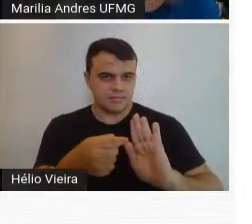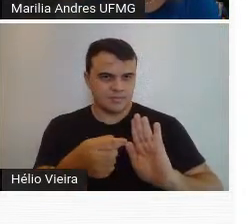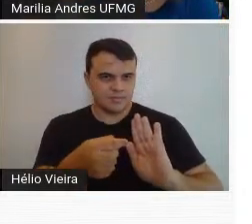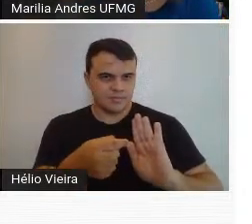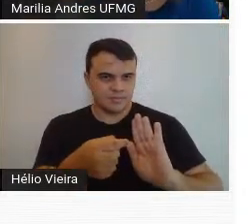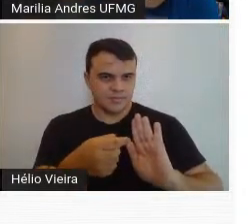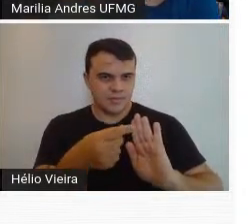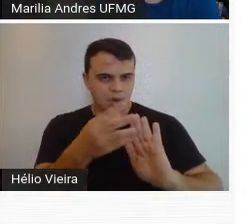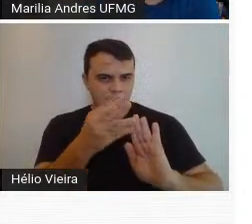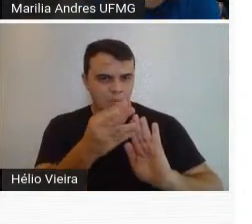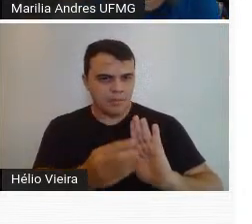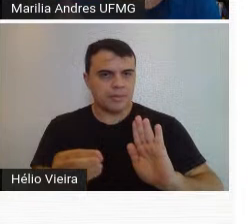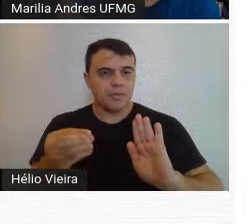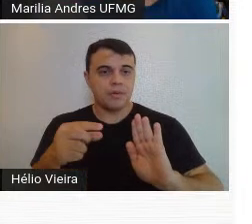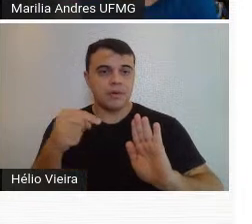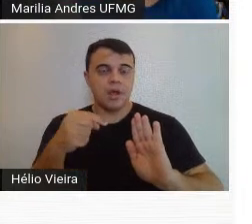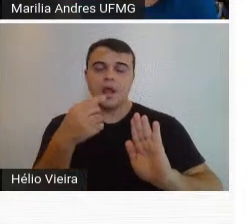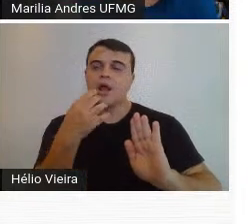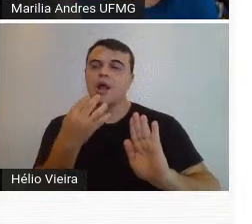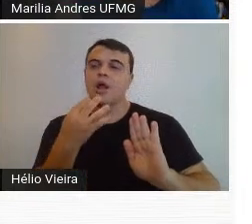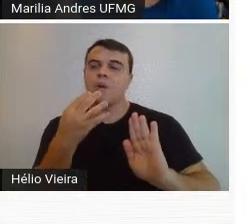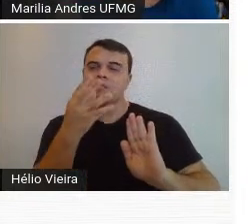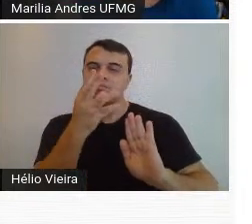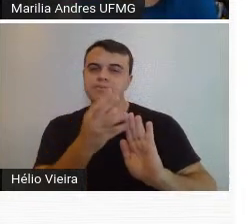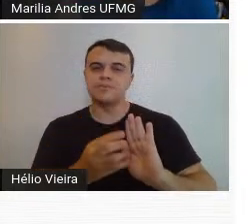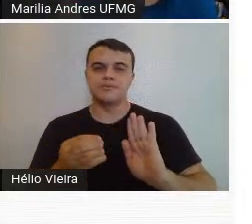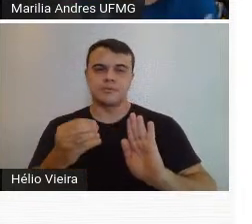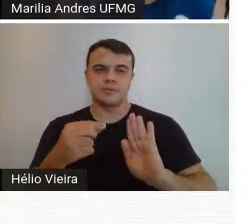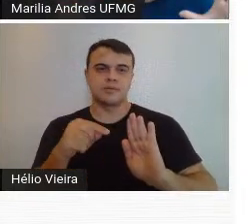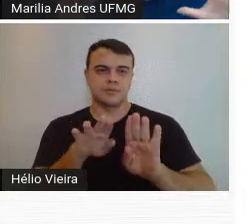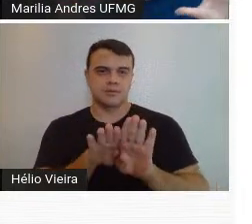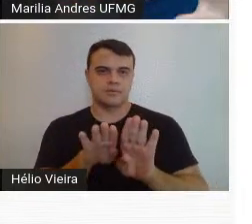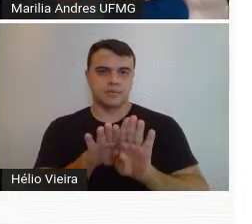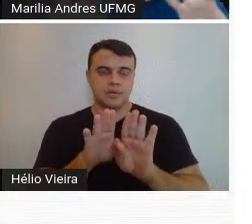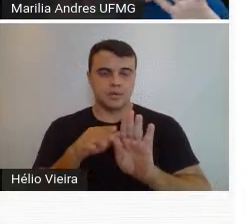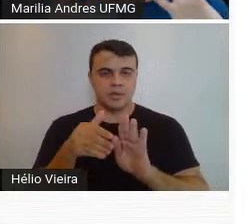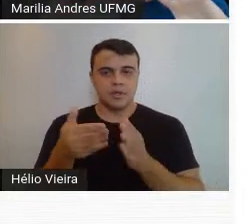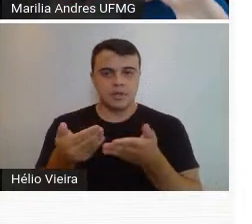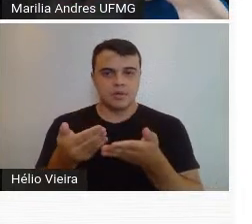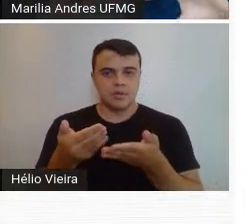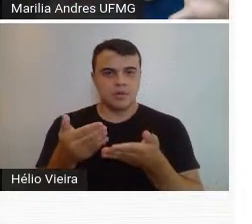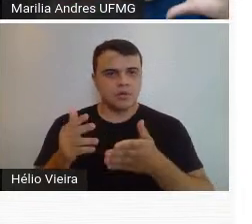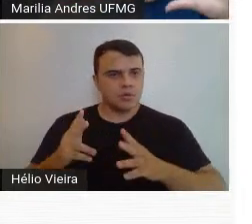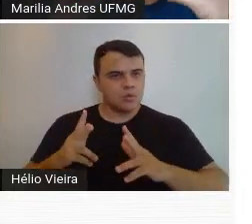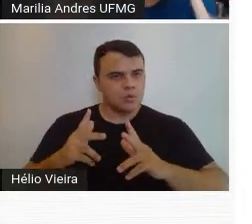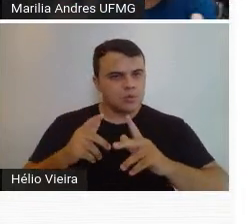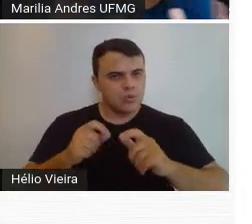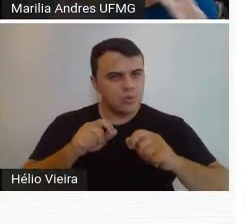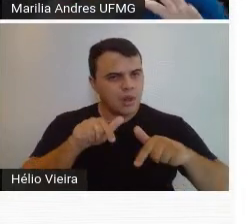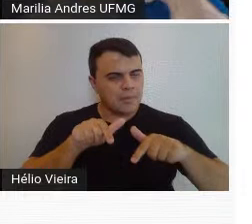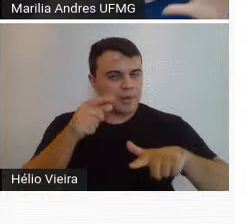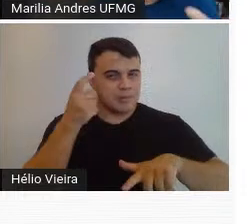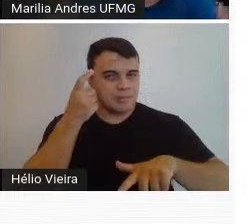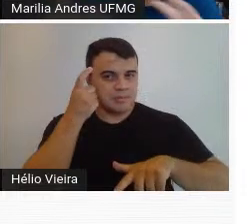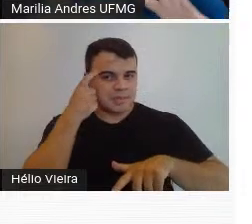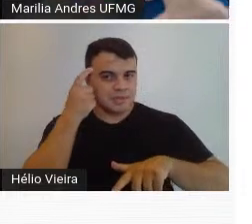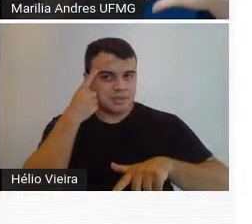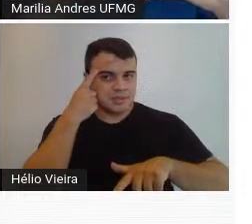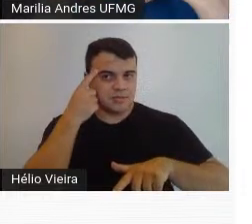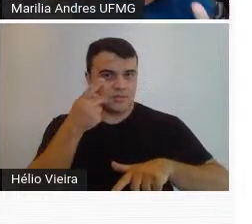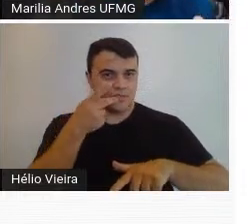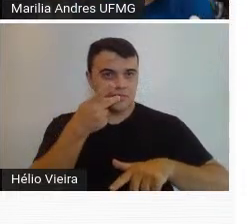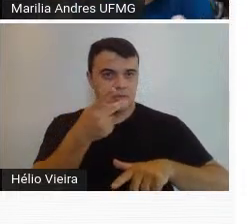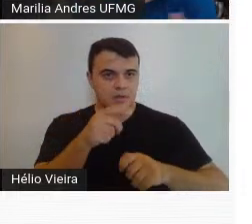linhas puras e as cores puras. então é todo um trabalho pensado, geométrico,